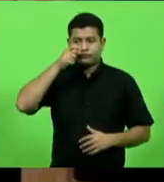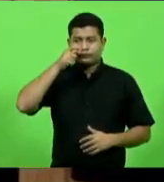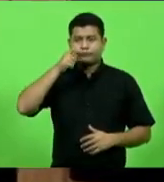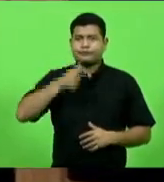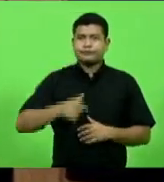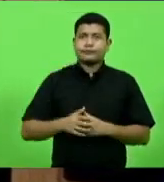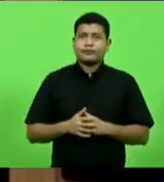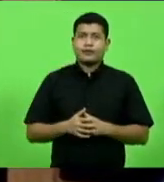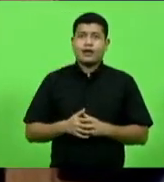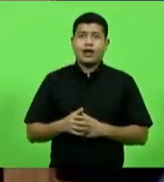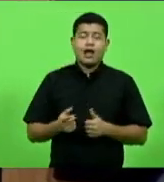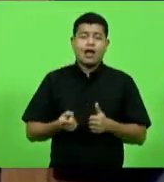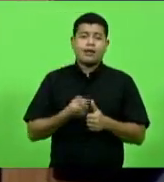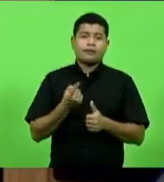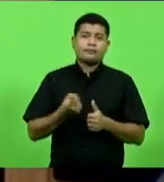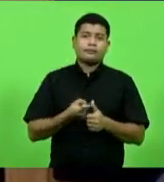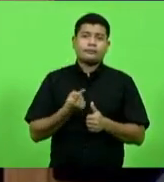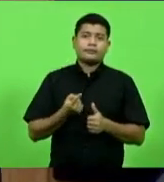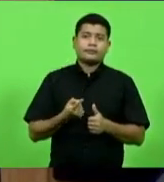Primeiro,